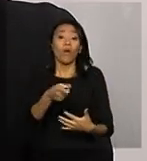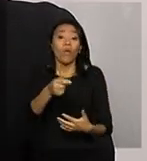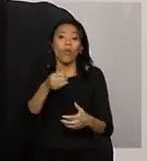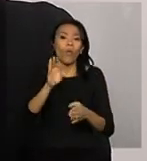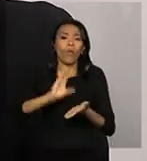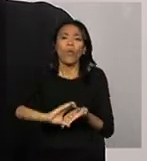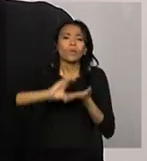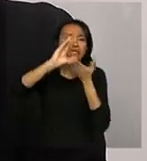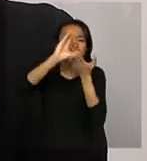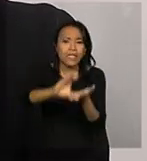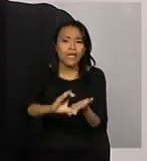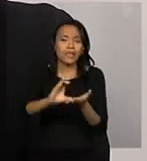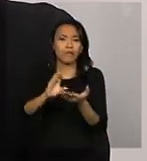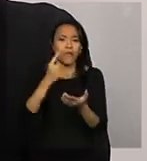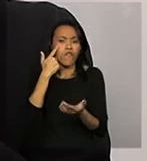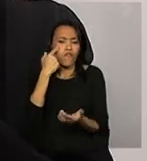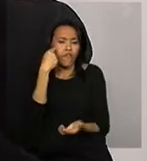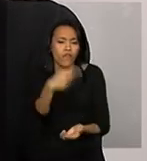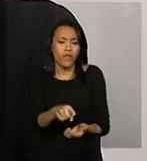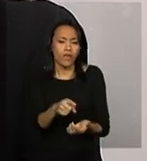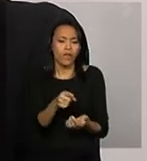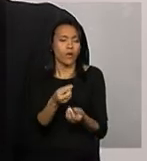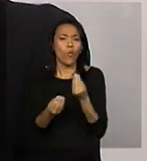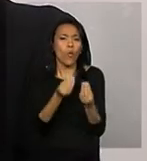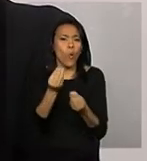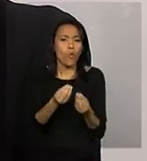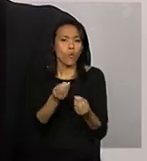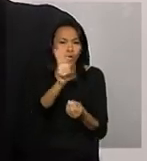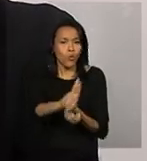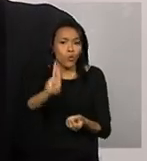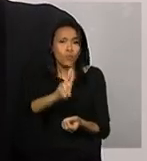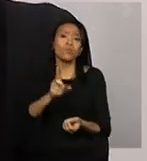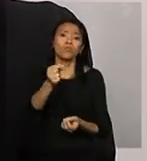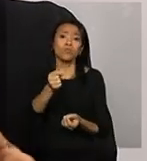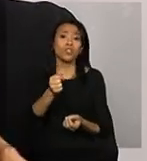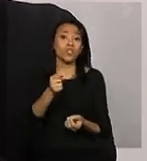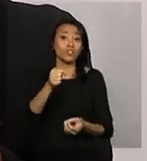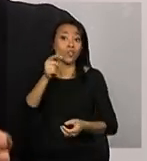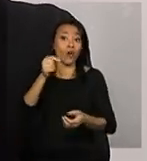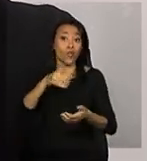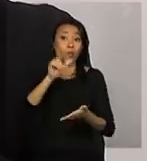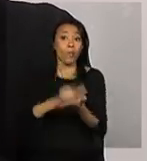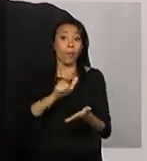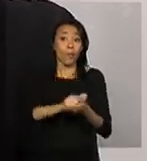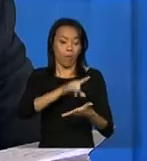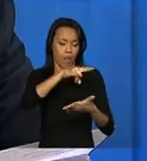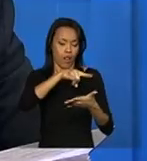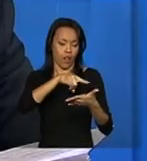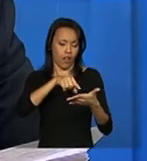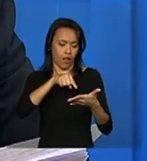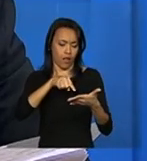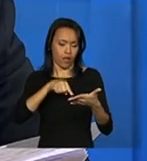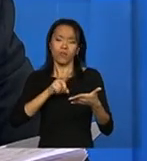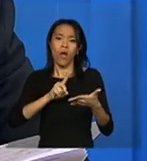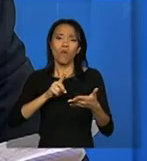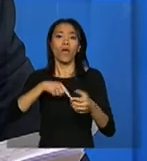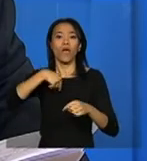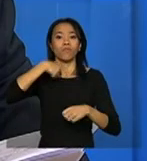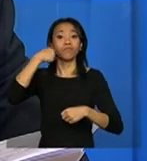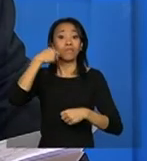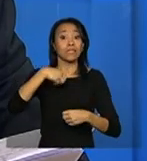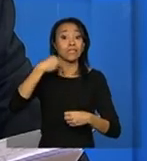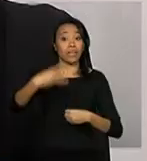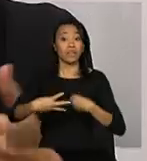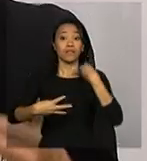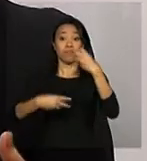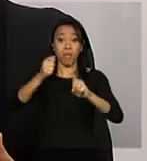acompanhar essa execução orçamentária apenas na hora do demonstrativo. Ele precisa acompanhar trimestralmente, por exemplo, como faz